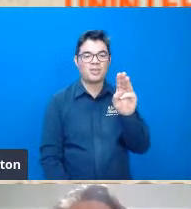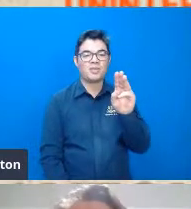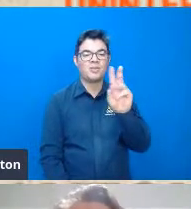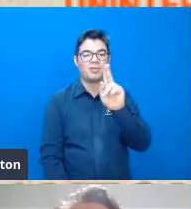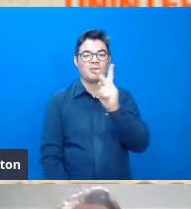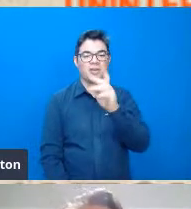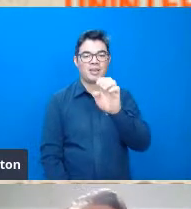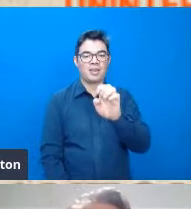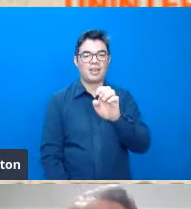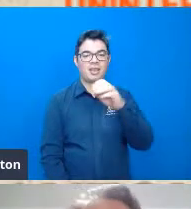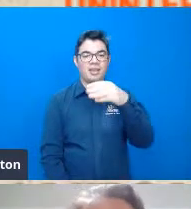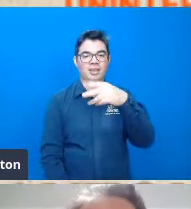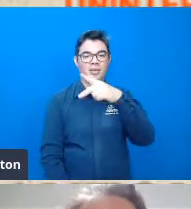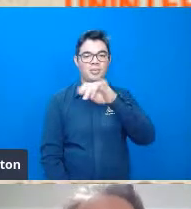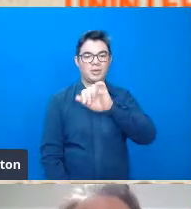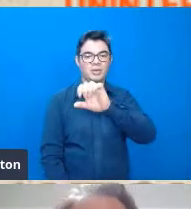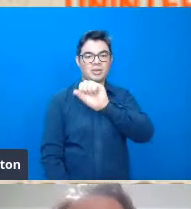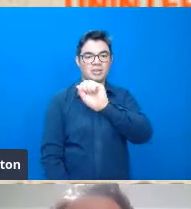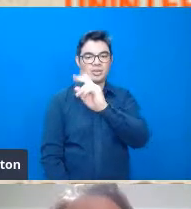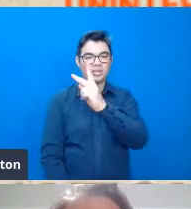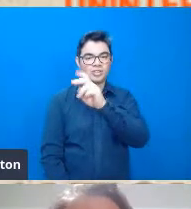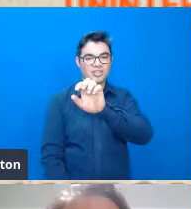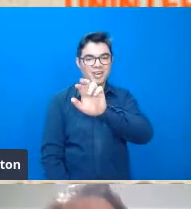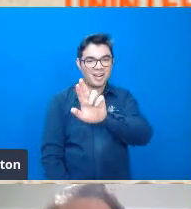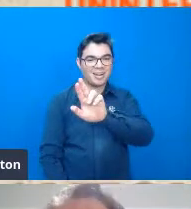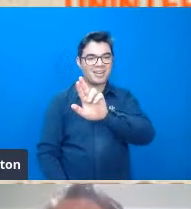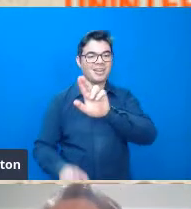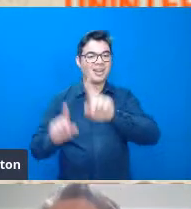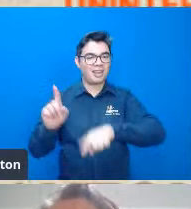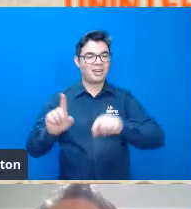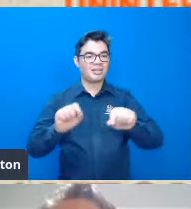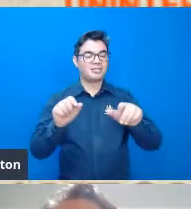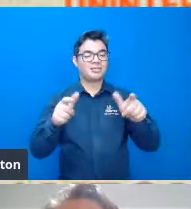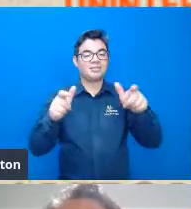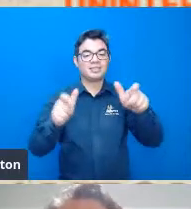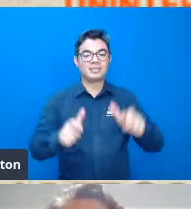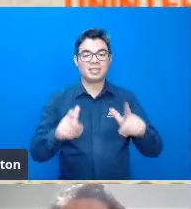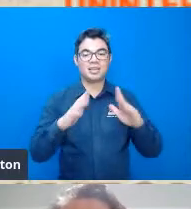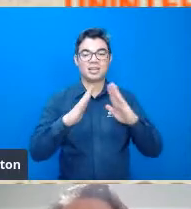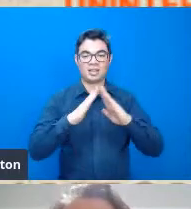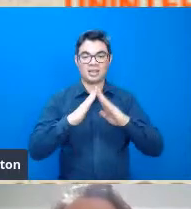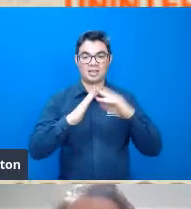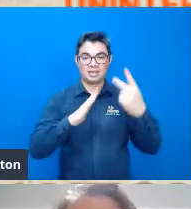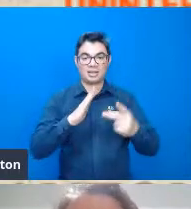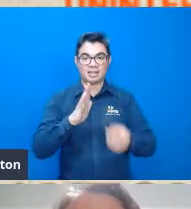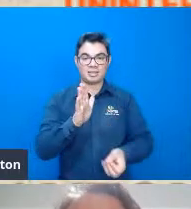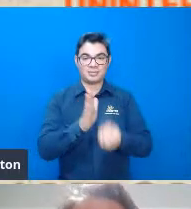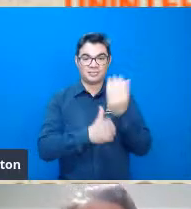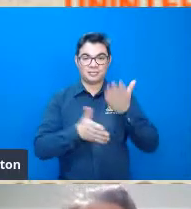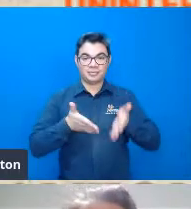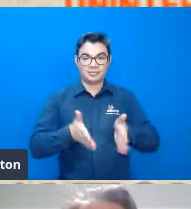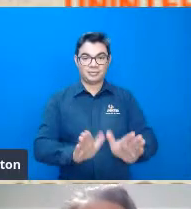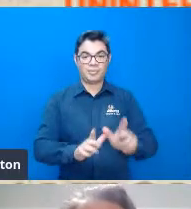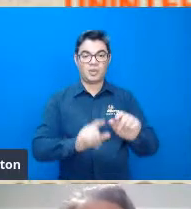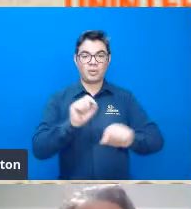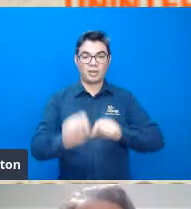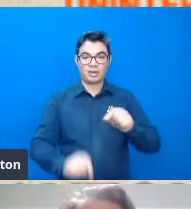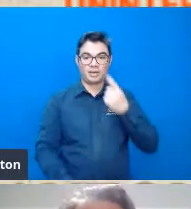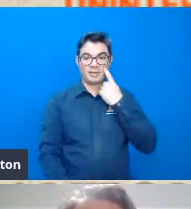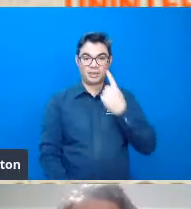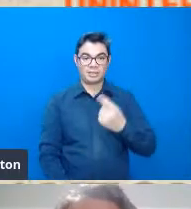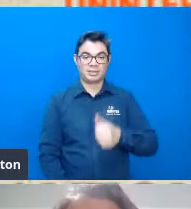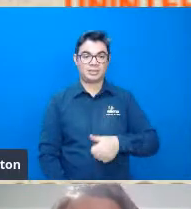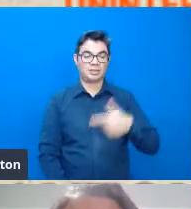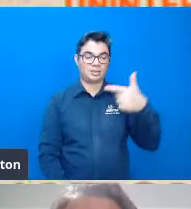quase na fronteira do Canadá, com o Canadá, e é uma cidade minúscula, que, de acordo com o censo, em 2010, tinha cerca